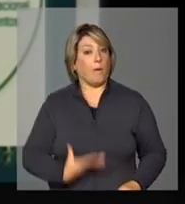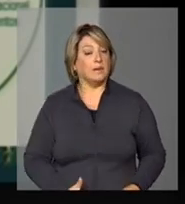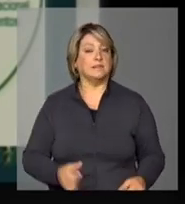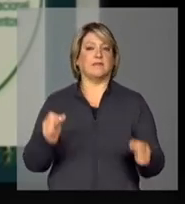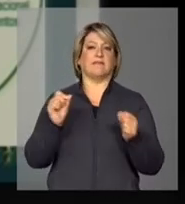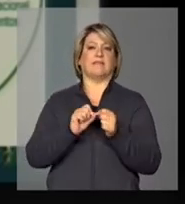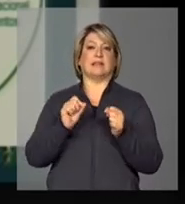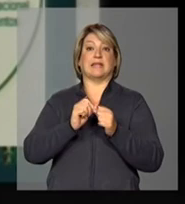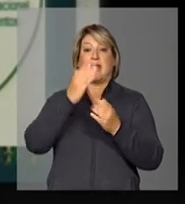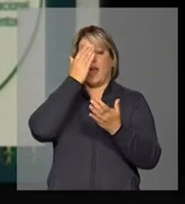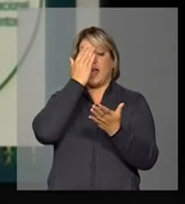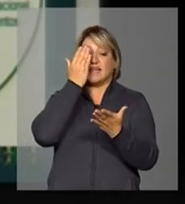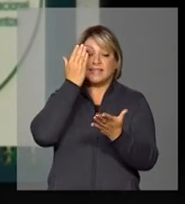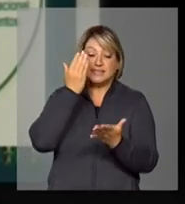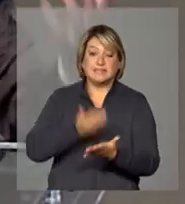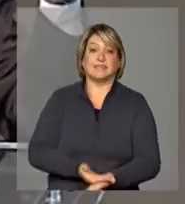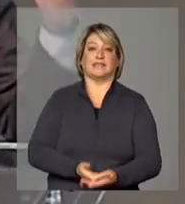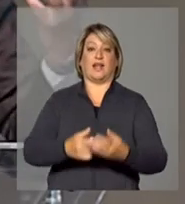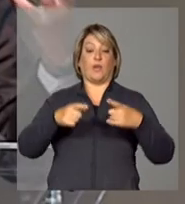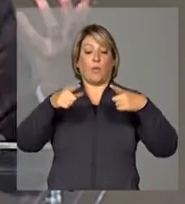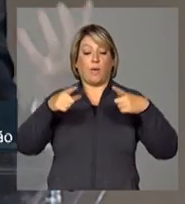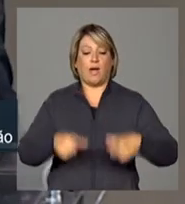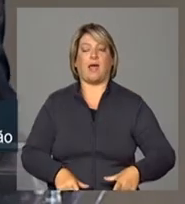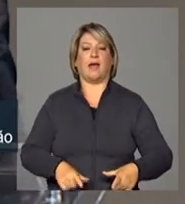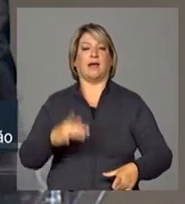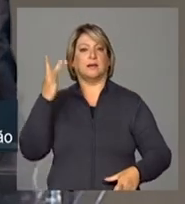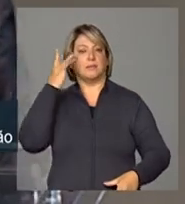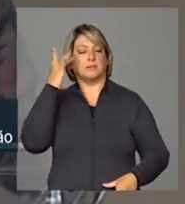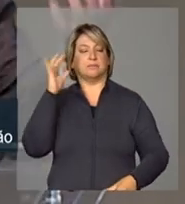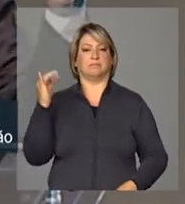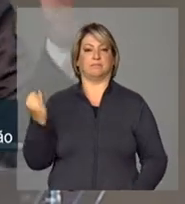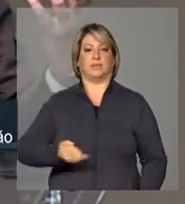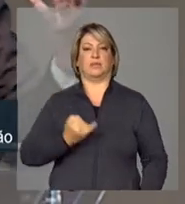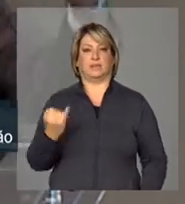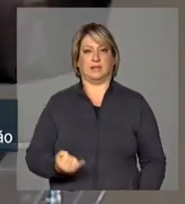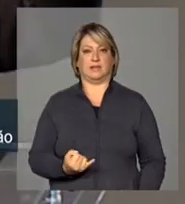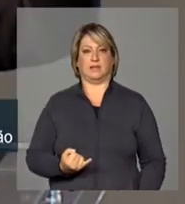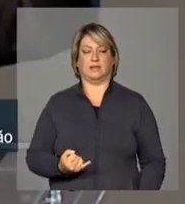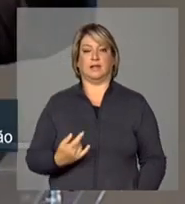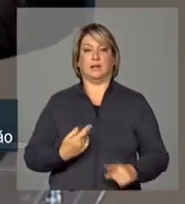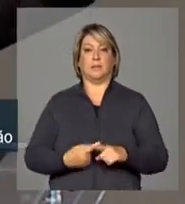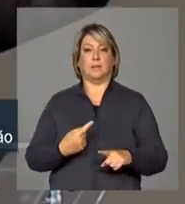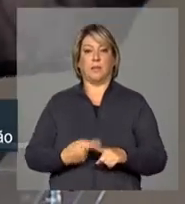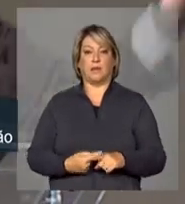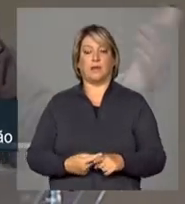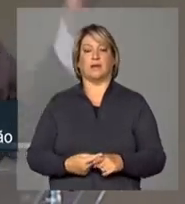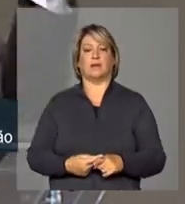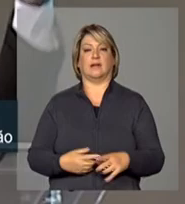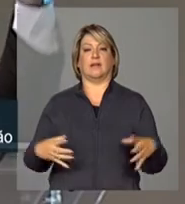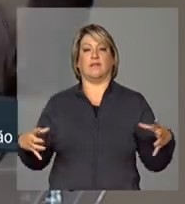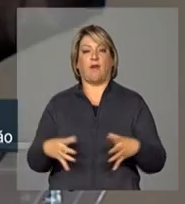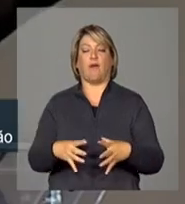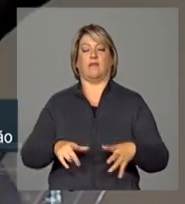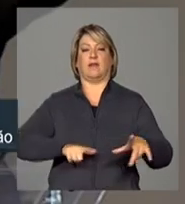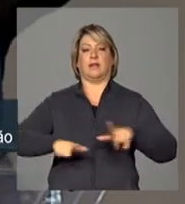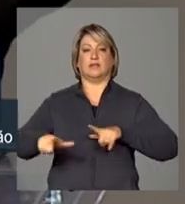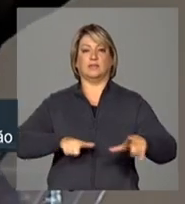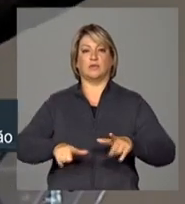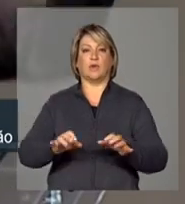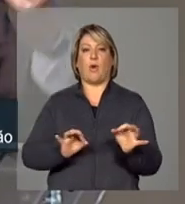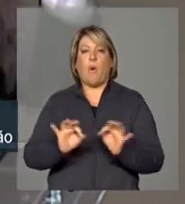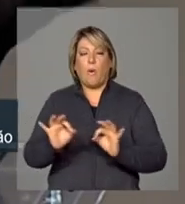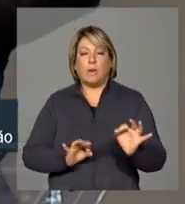apostas regionais importantes, apostas estratégicas, e que envolvam ações coordenadas a longo prazo